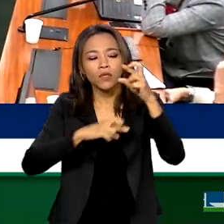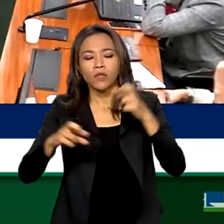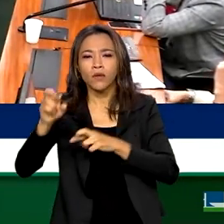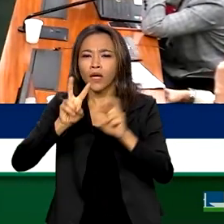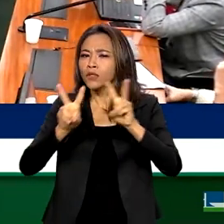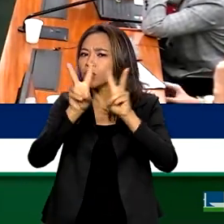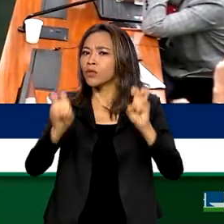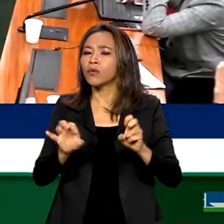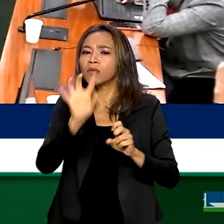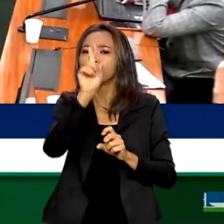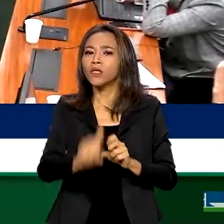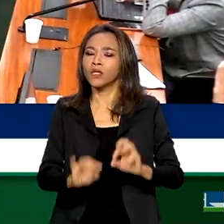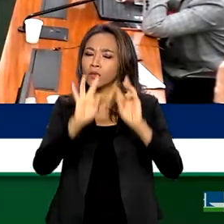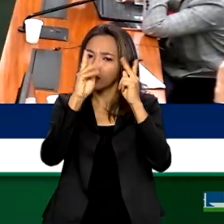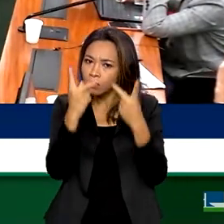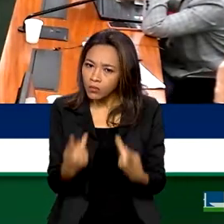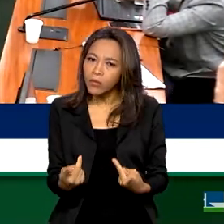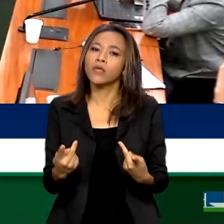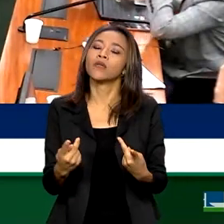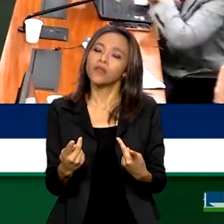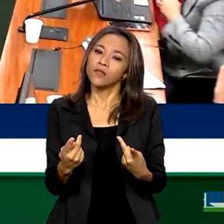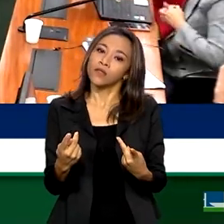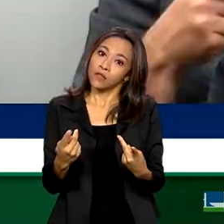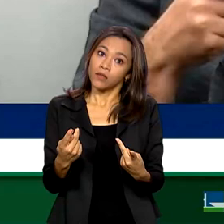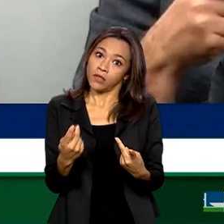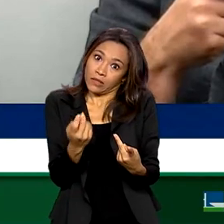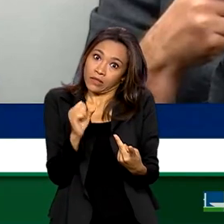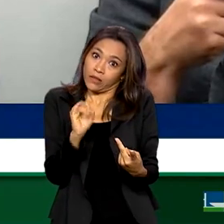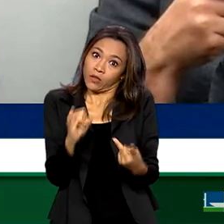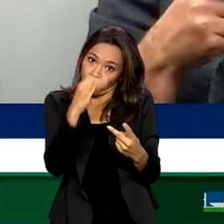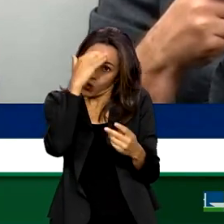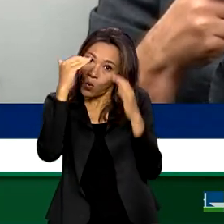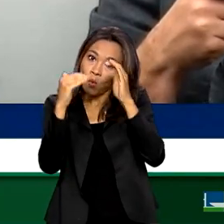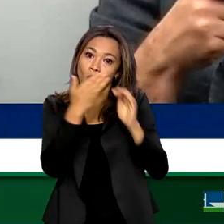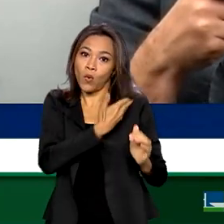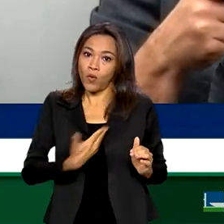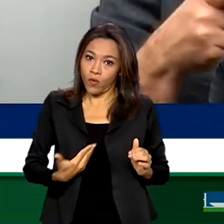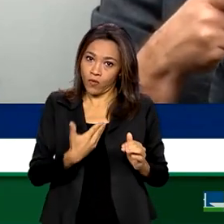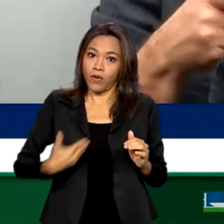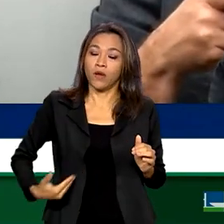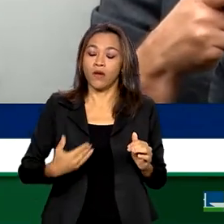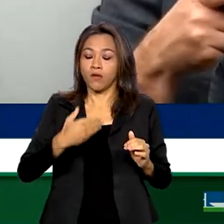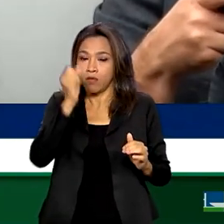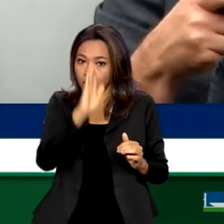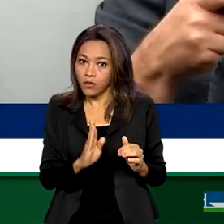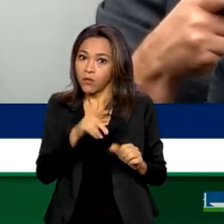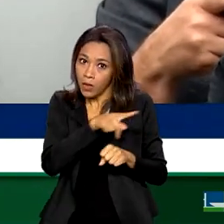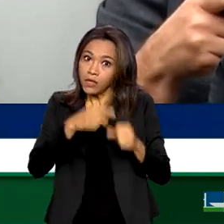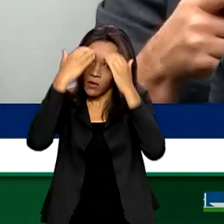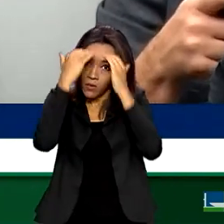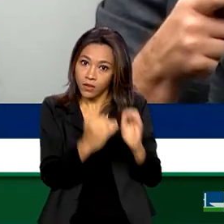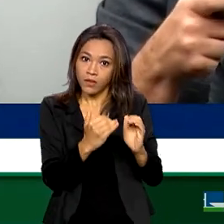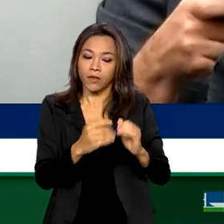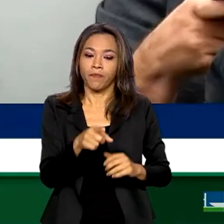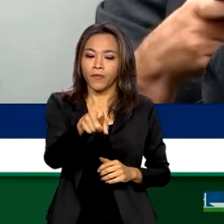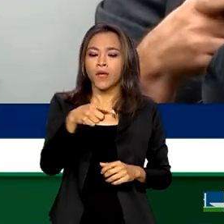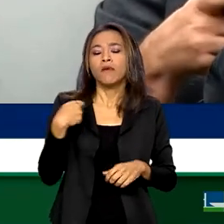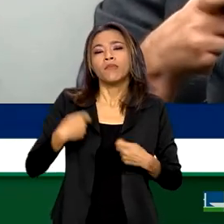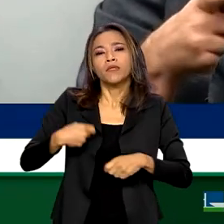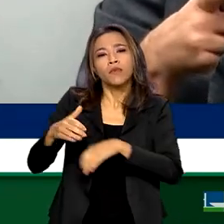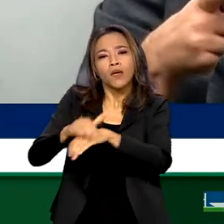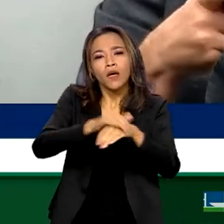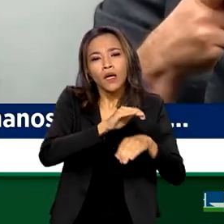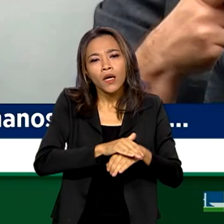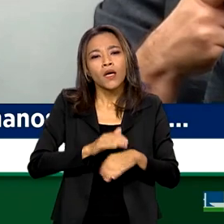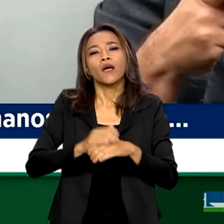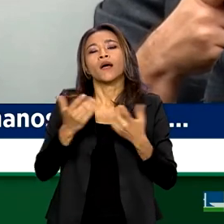de Direitos Humanos por parte do governo brasileiro. Eu acho que o Brasil precisa ter uma outra postura em relação aos contenciosos